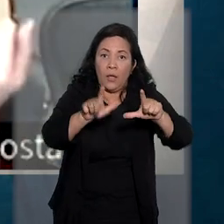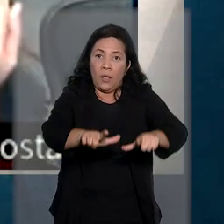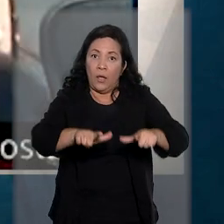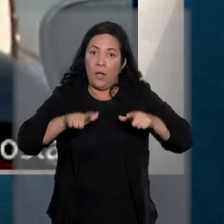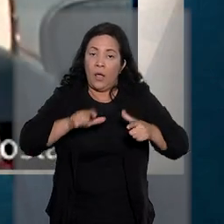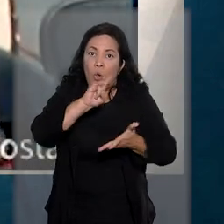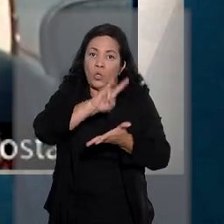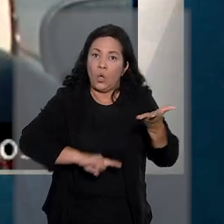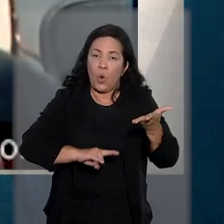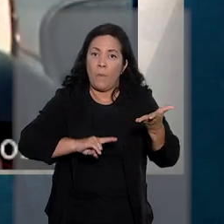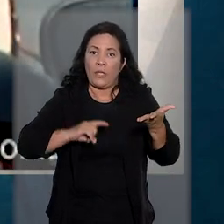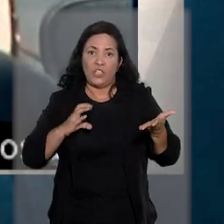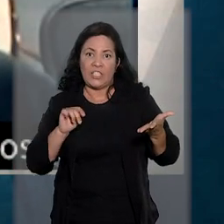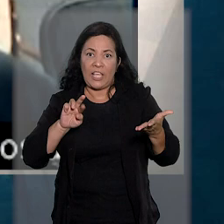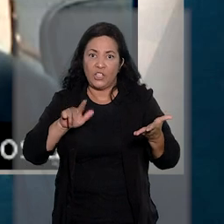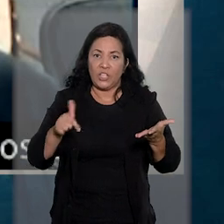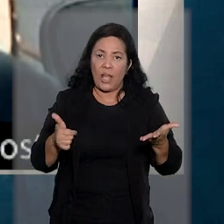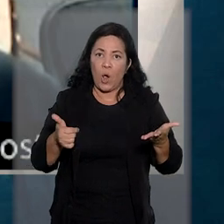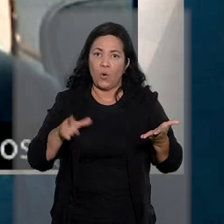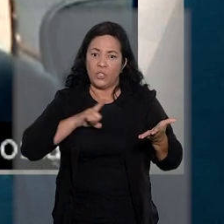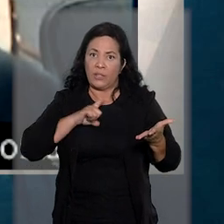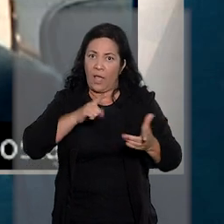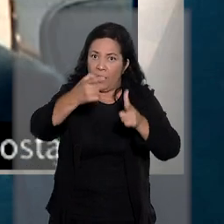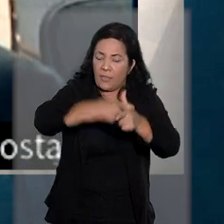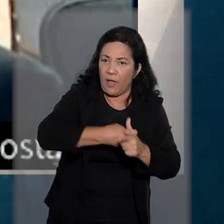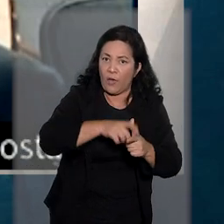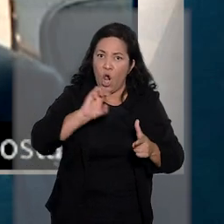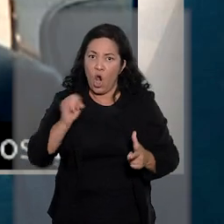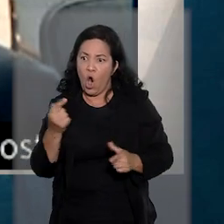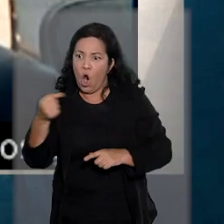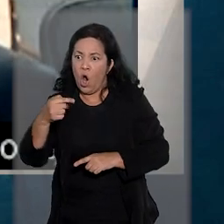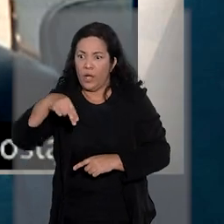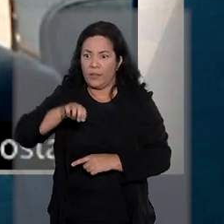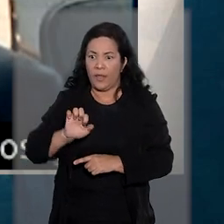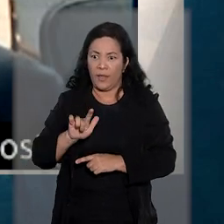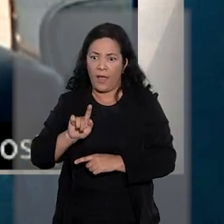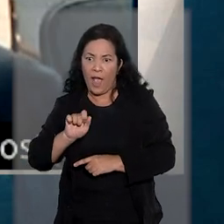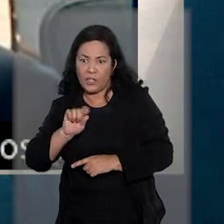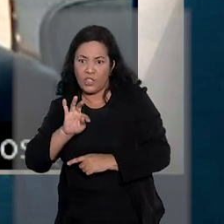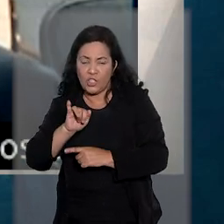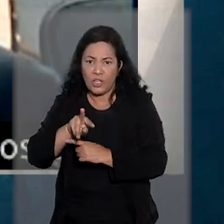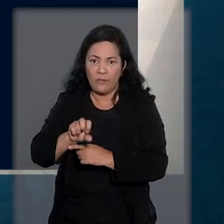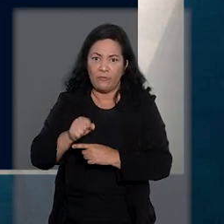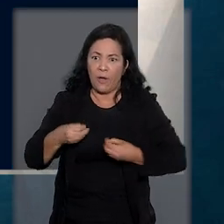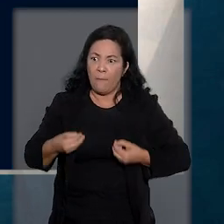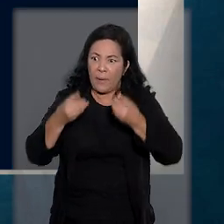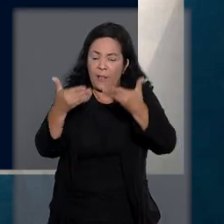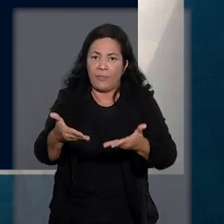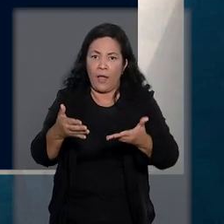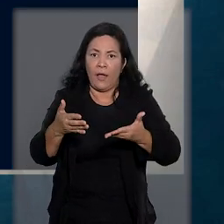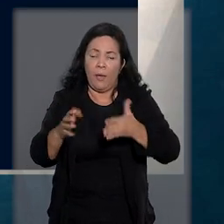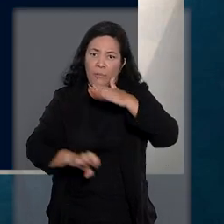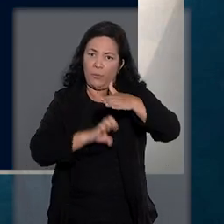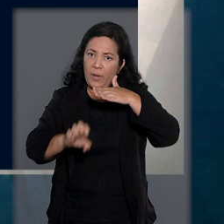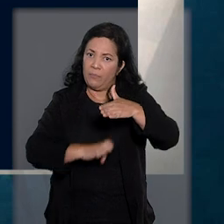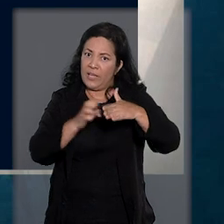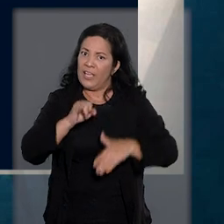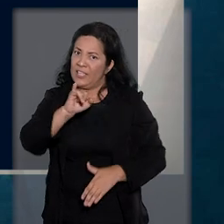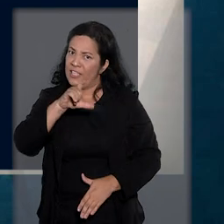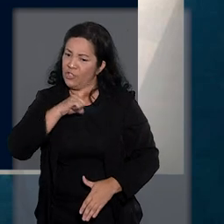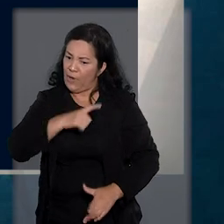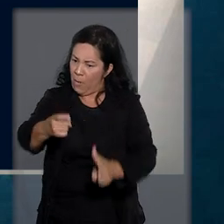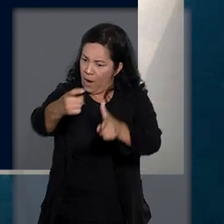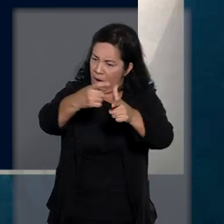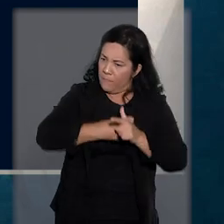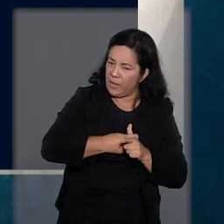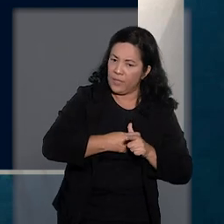negativa de débitos ou mesmo a certidão positiva com efeitos de certidão negativa de débitos para uma filial quando houver